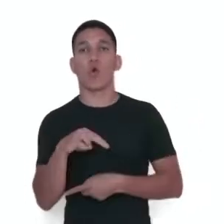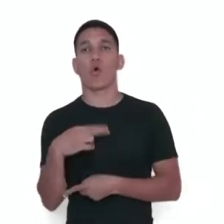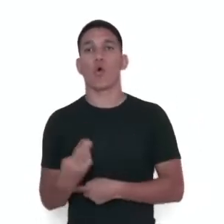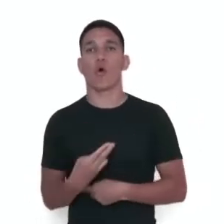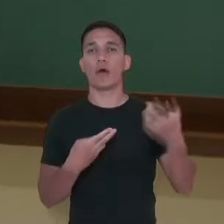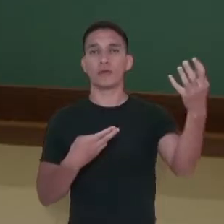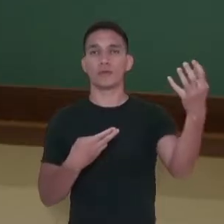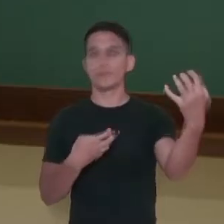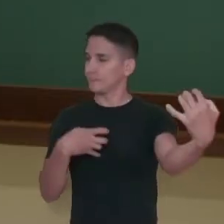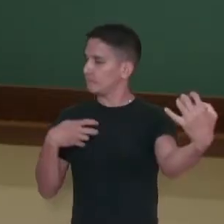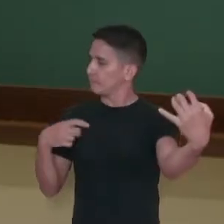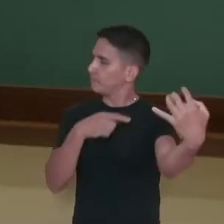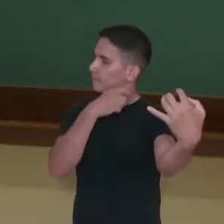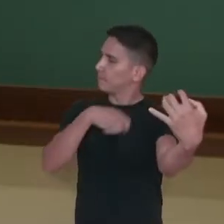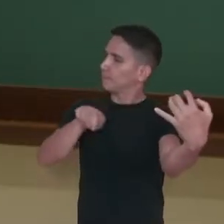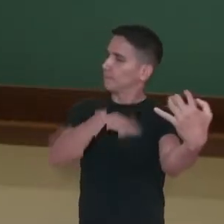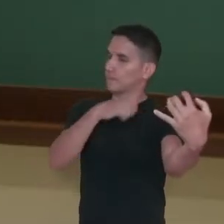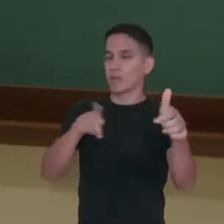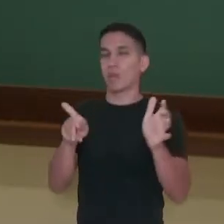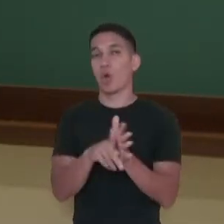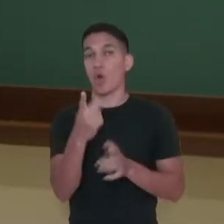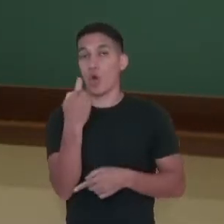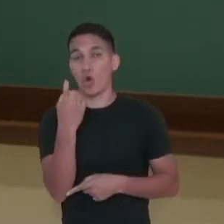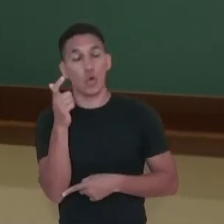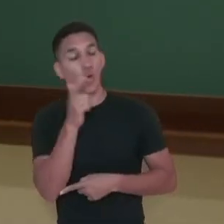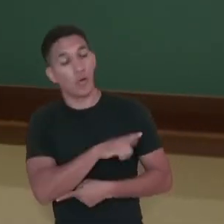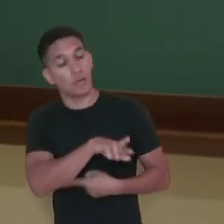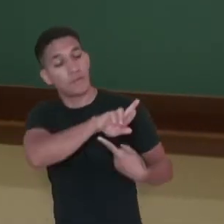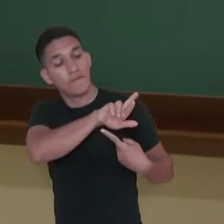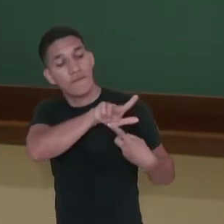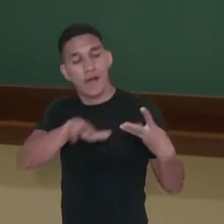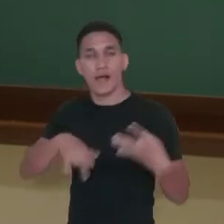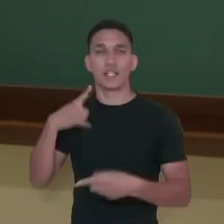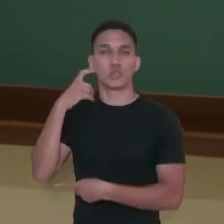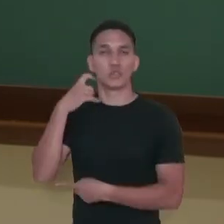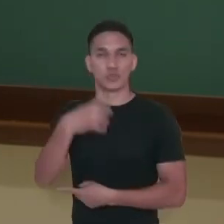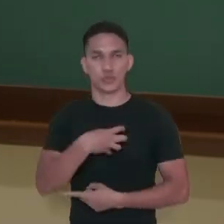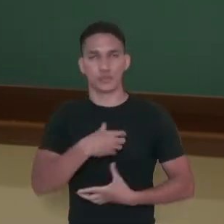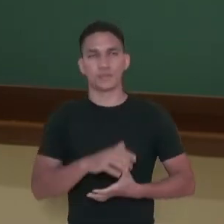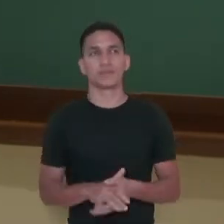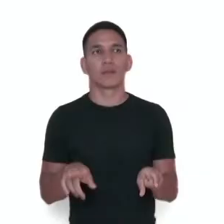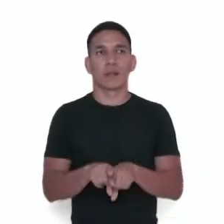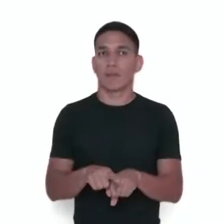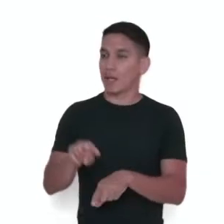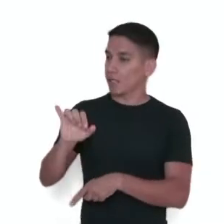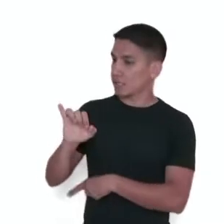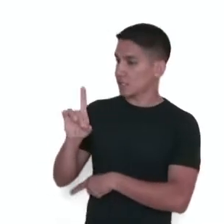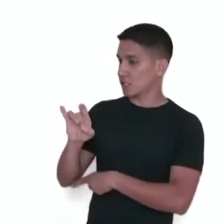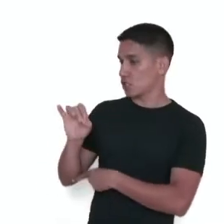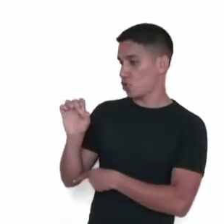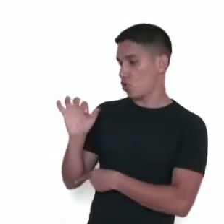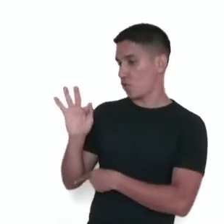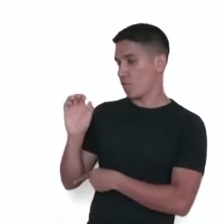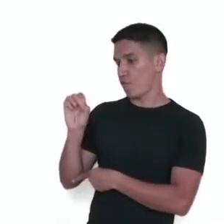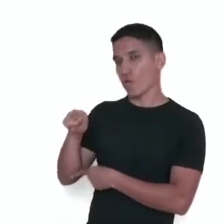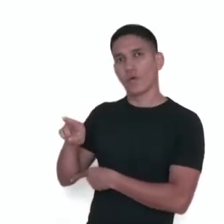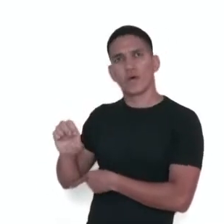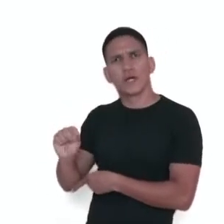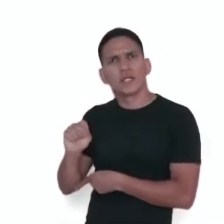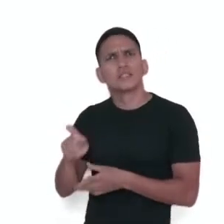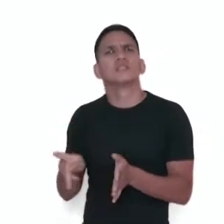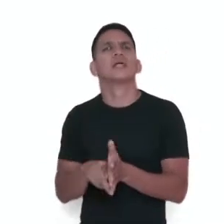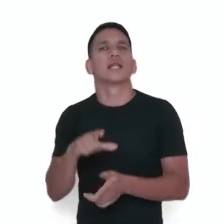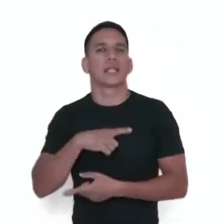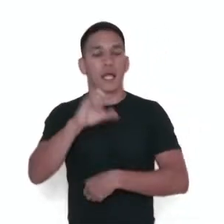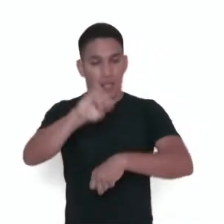uma corda pode gerar diferentes sons. Na família dos idiofones, nós temos instrumentos que têm sons